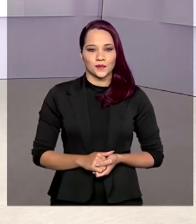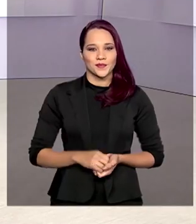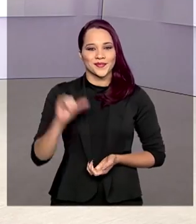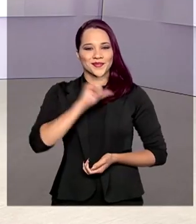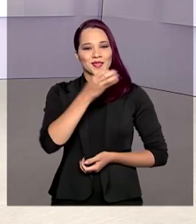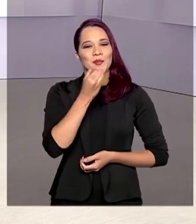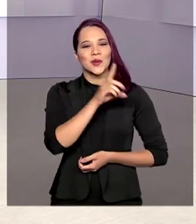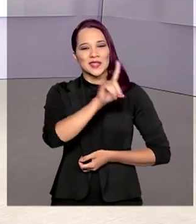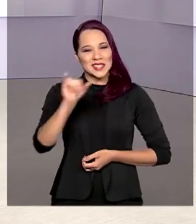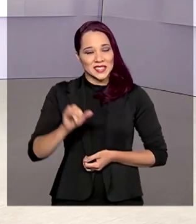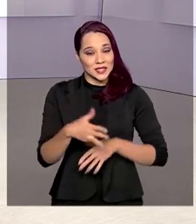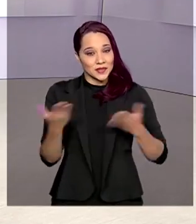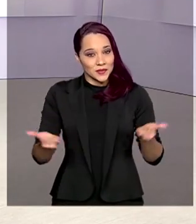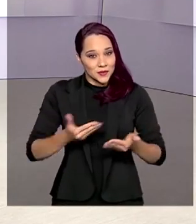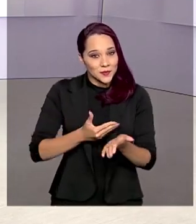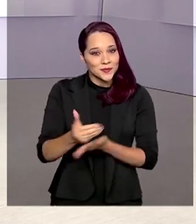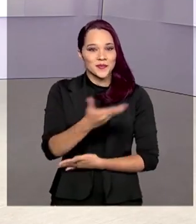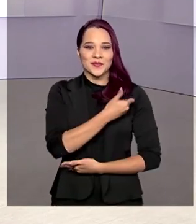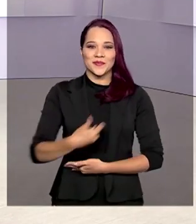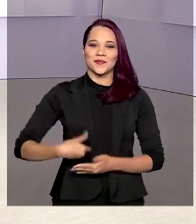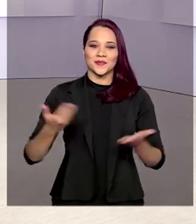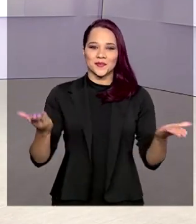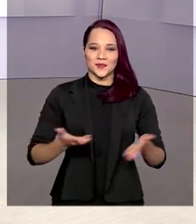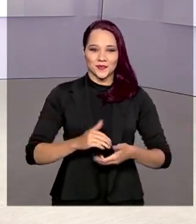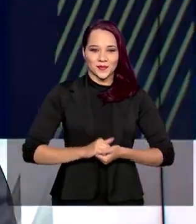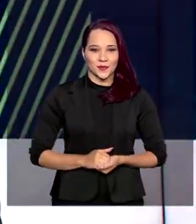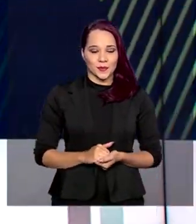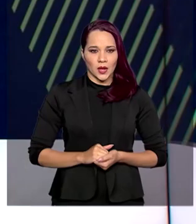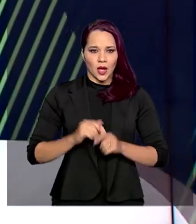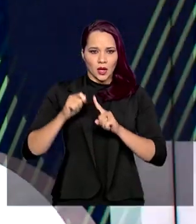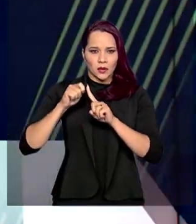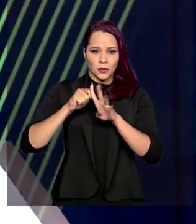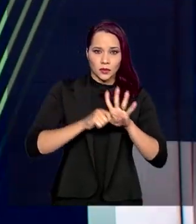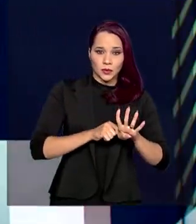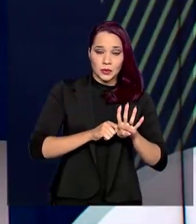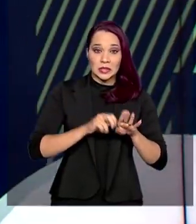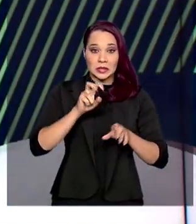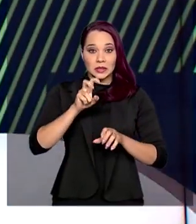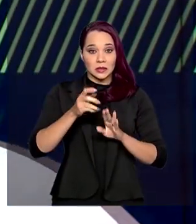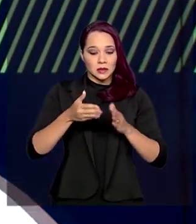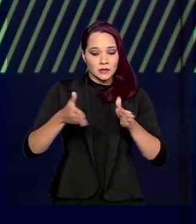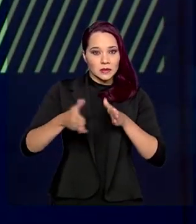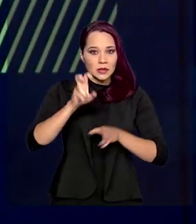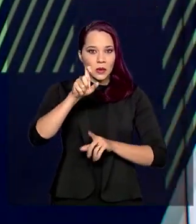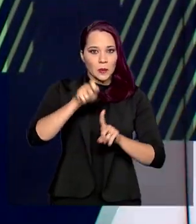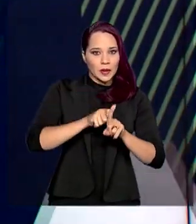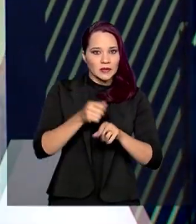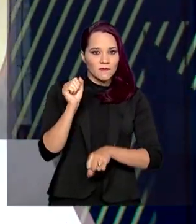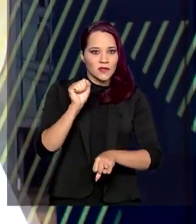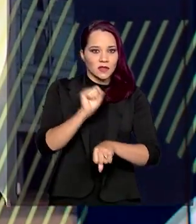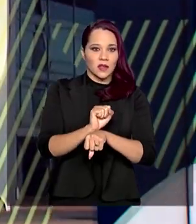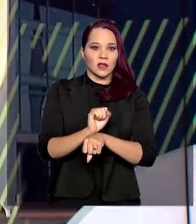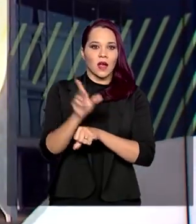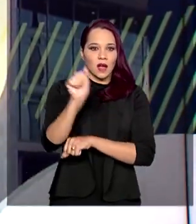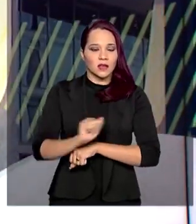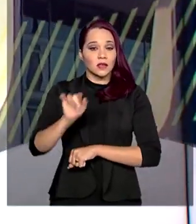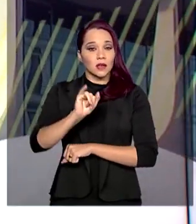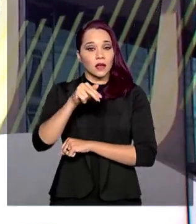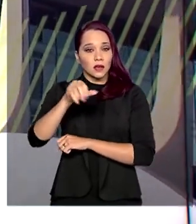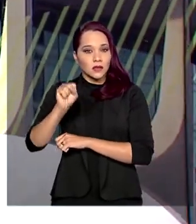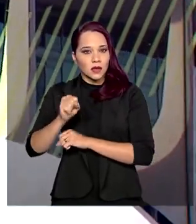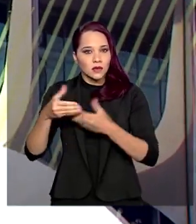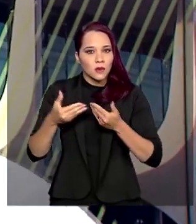Olá, bom dia. Já estamos no ar com o governo agora. Depois de cinco meses fechadas, as agências do INSS